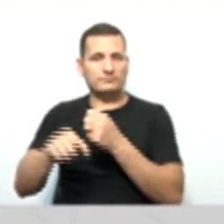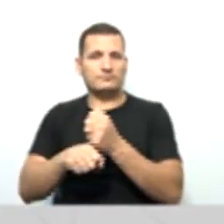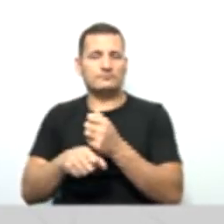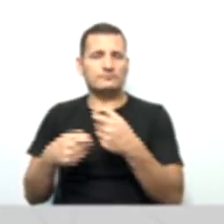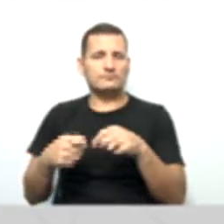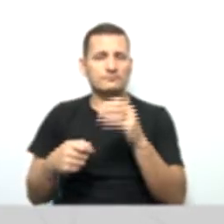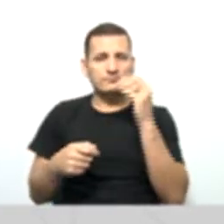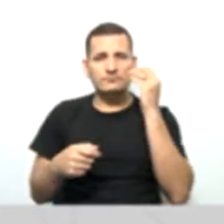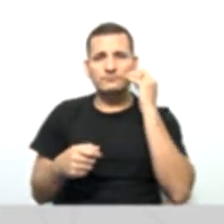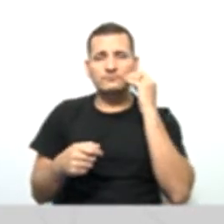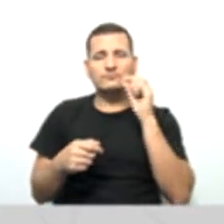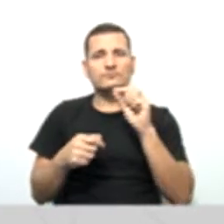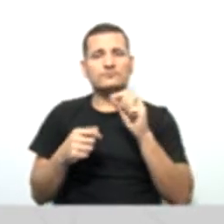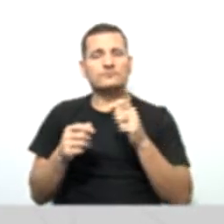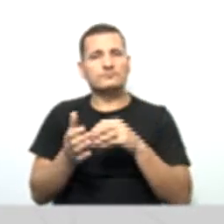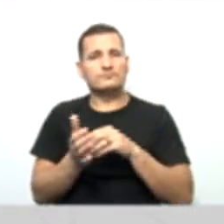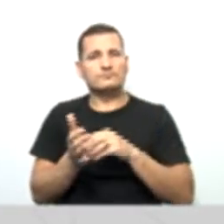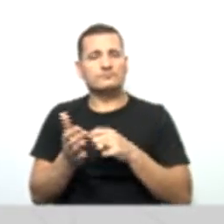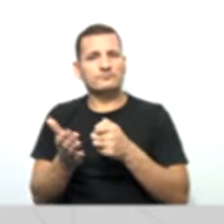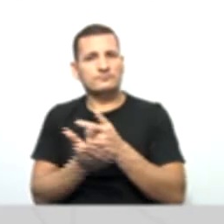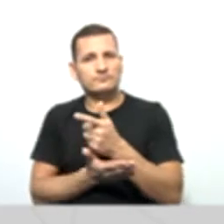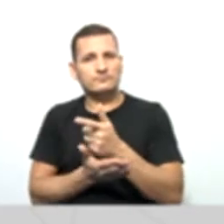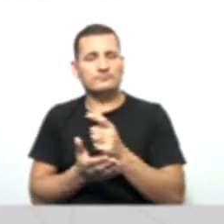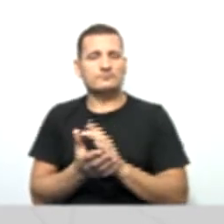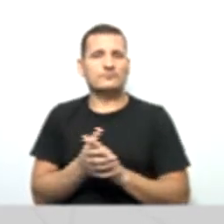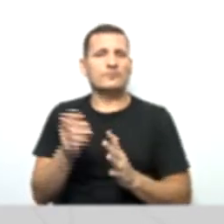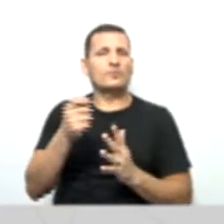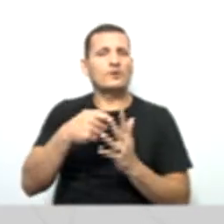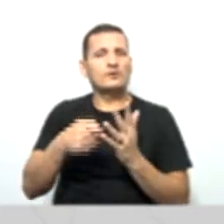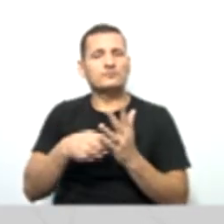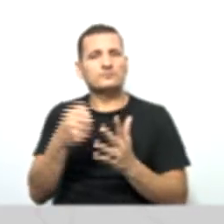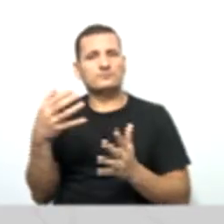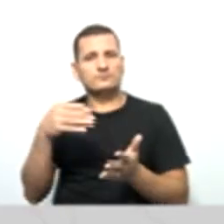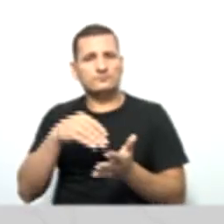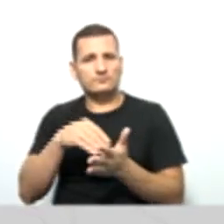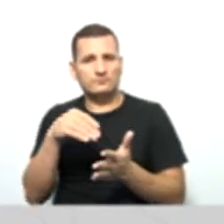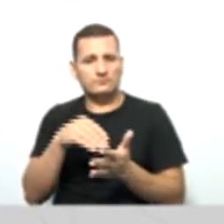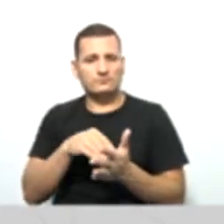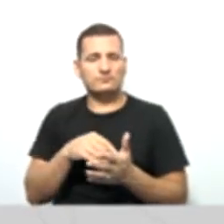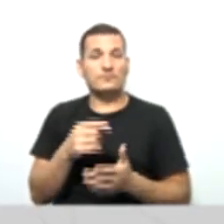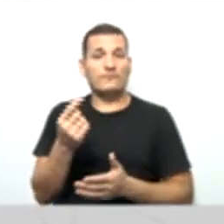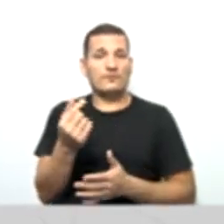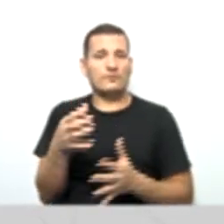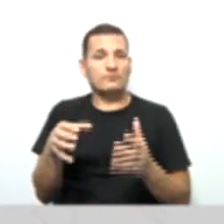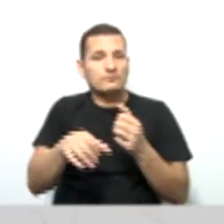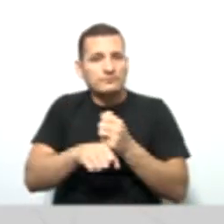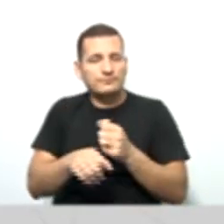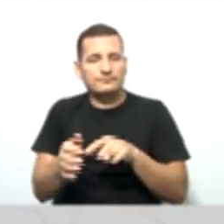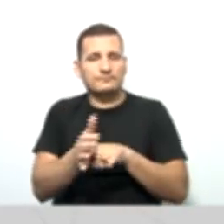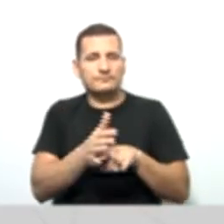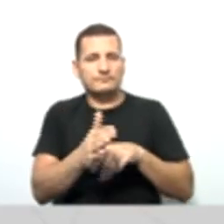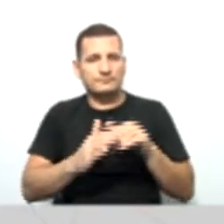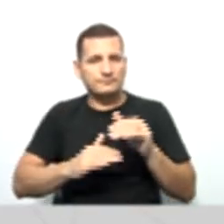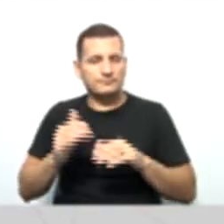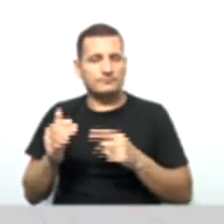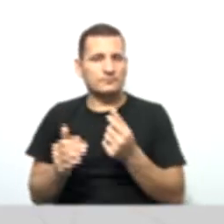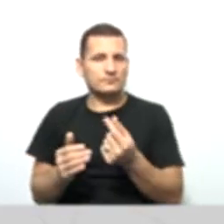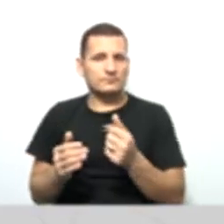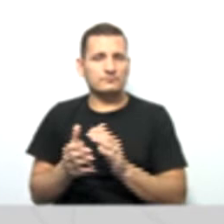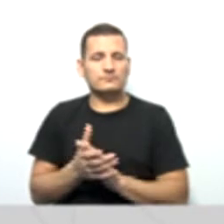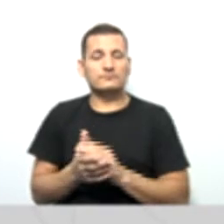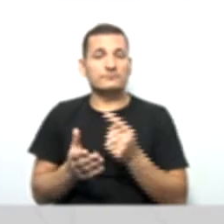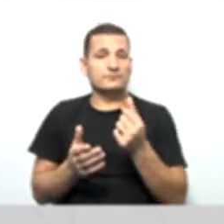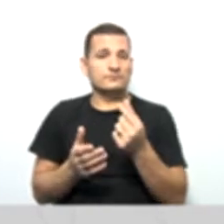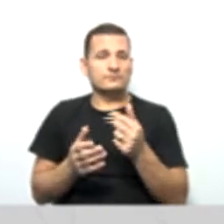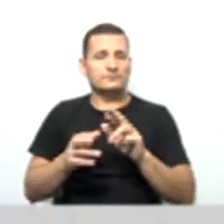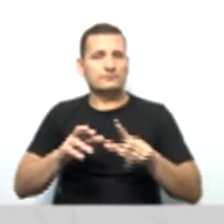o quanto tempo há para pagar, qual o valor realmente que foi apurado pela auditoria, qual a diferença a